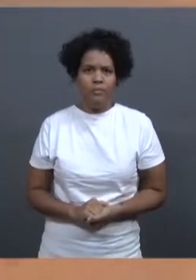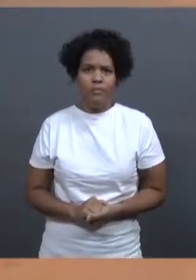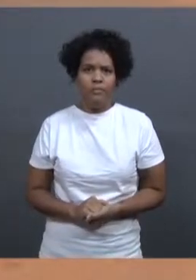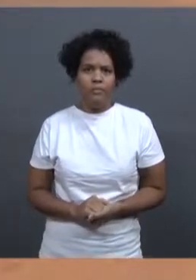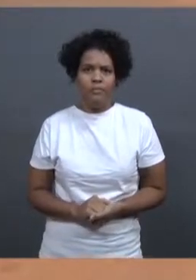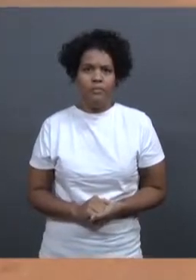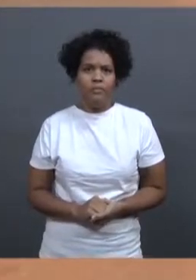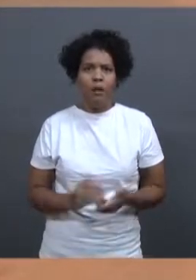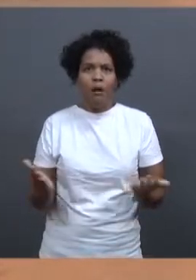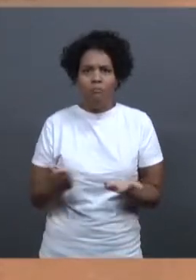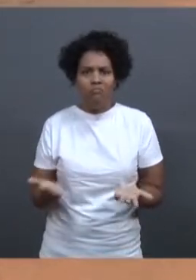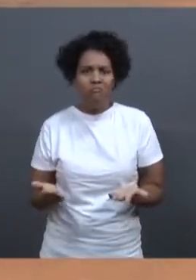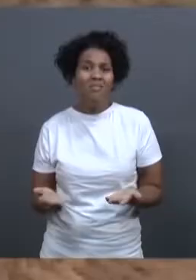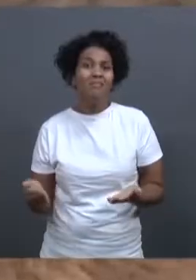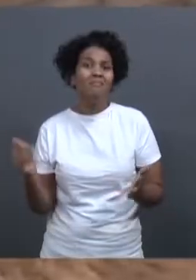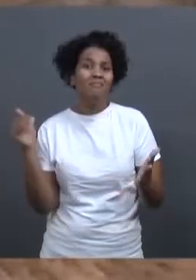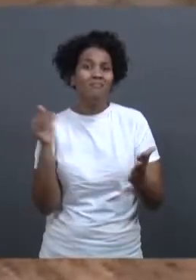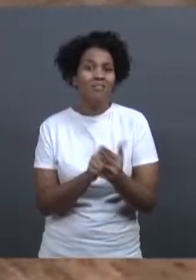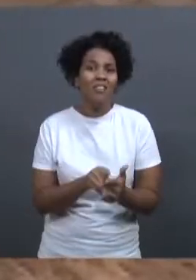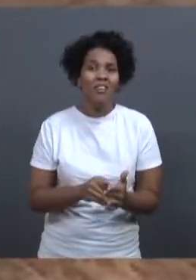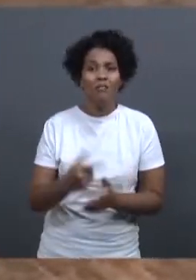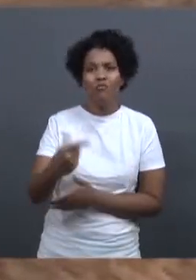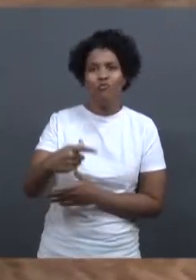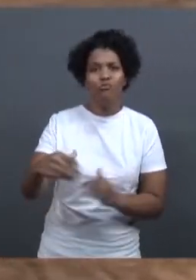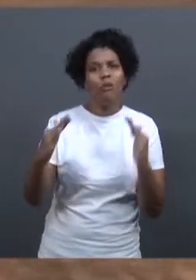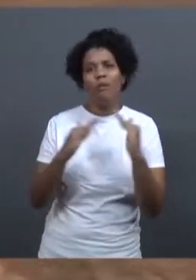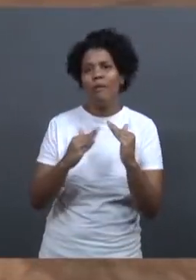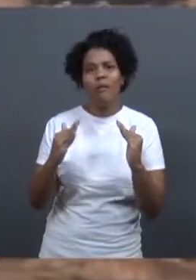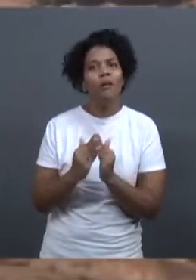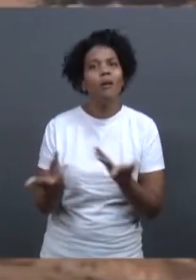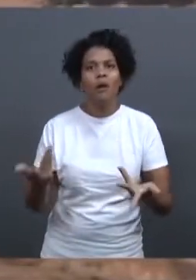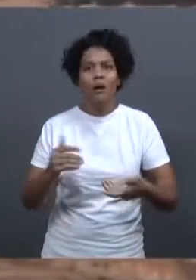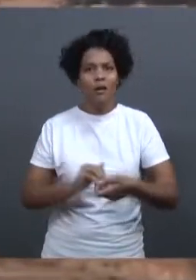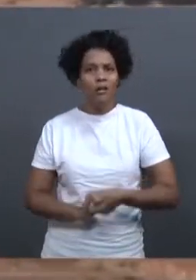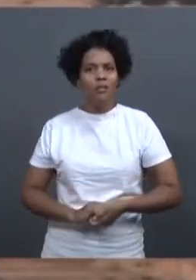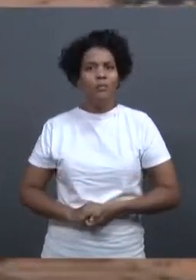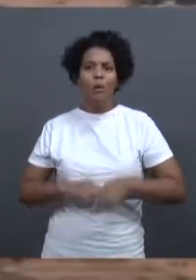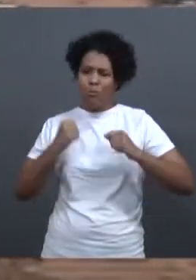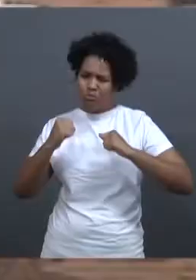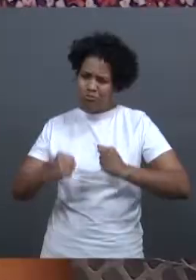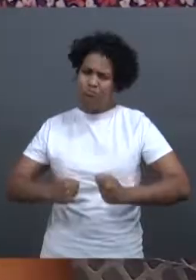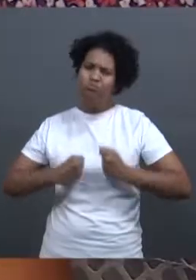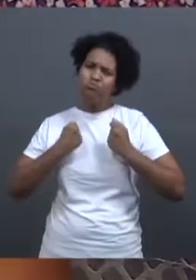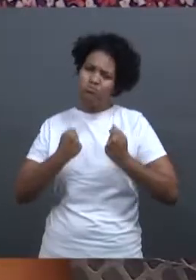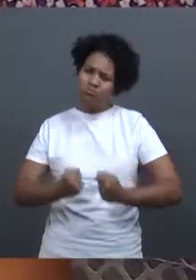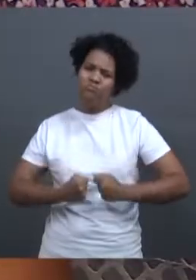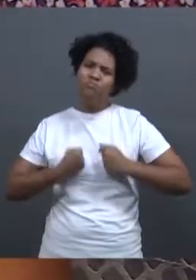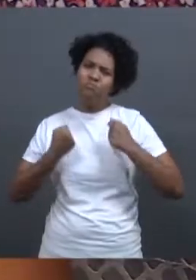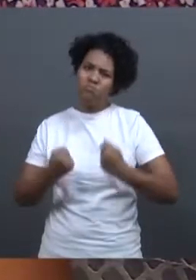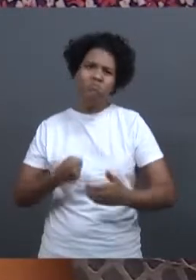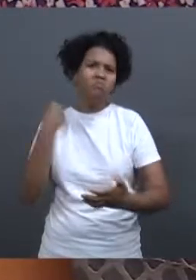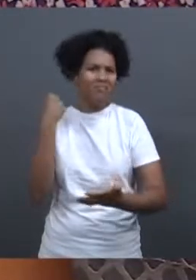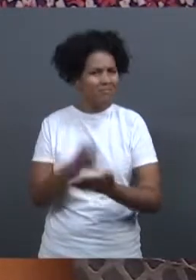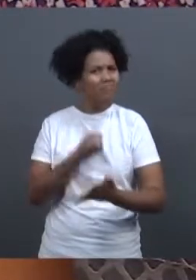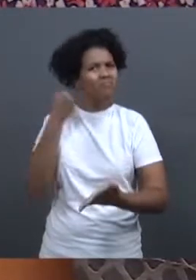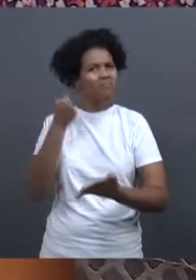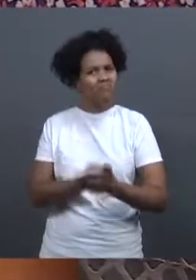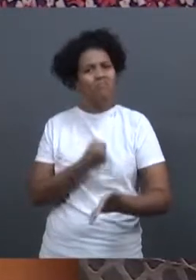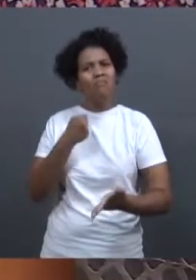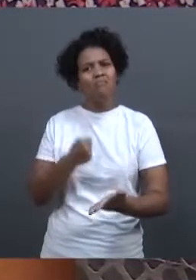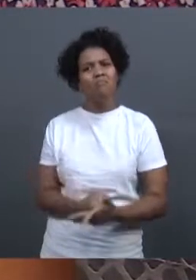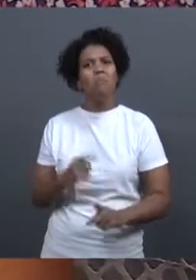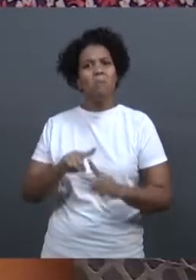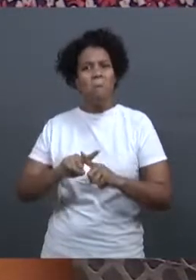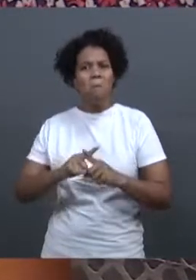Até hoje a gente não tem a nossa casa, a gente está na luta aí. E às vezes a gente fica meio sem esperança. Mas,